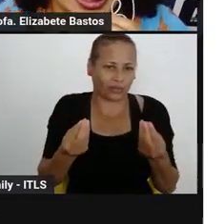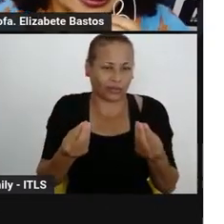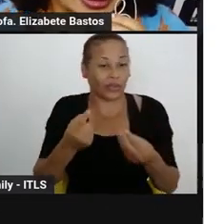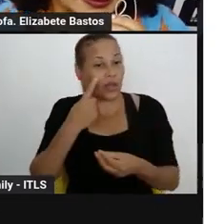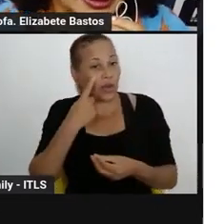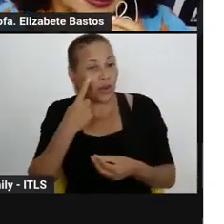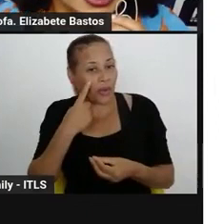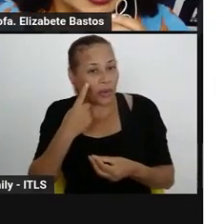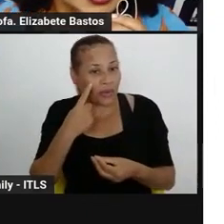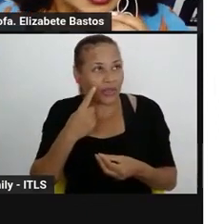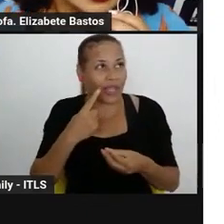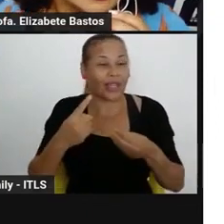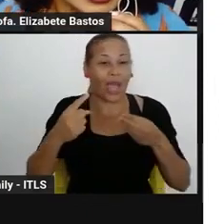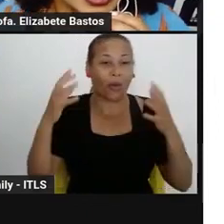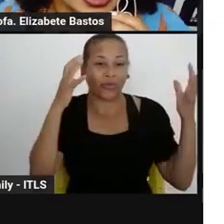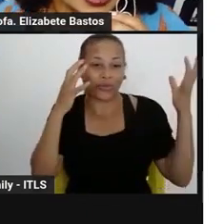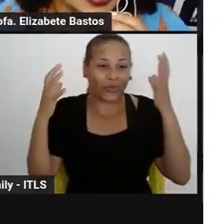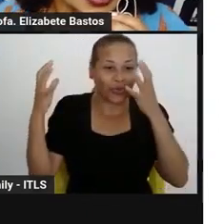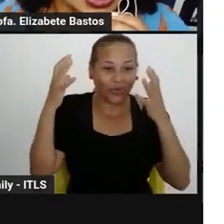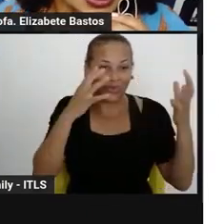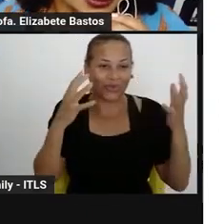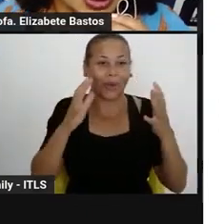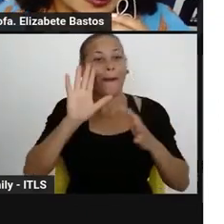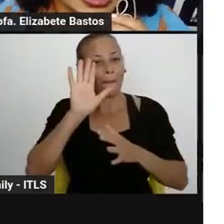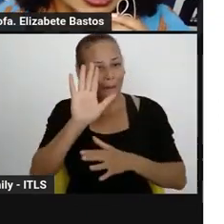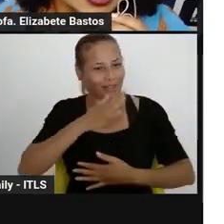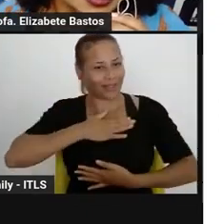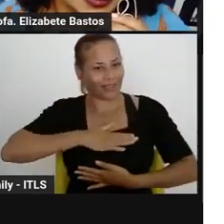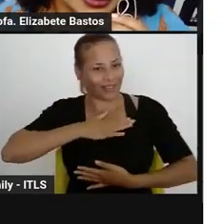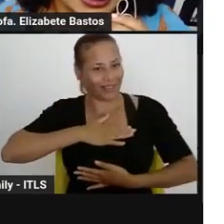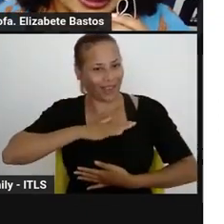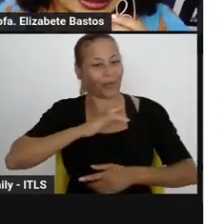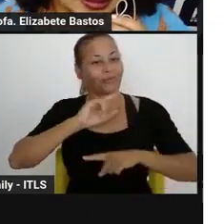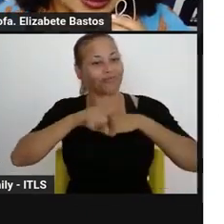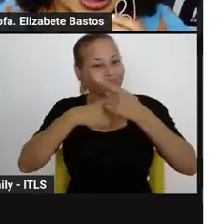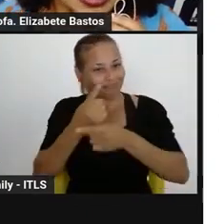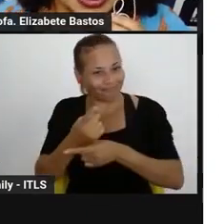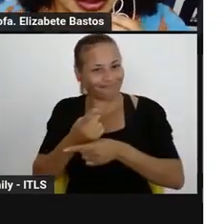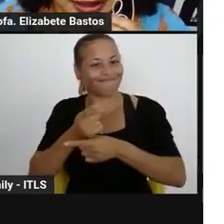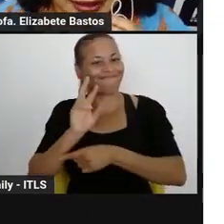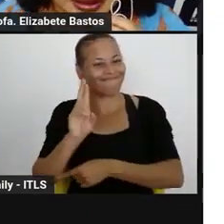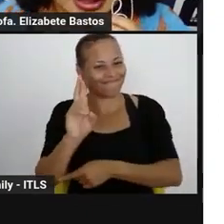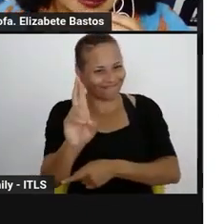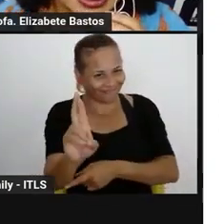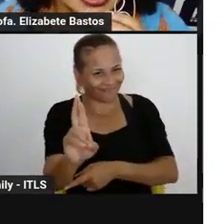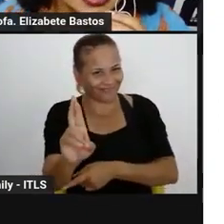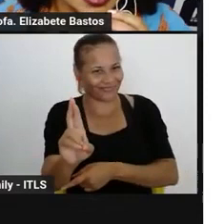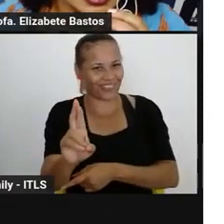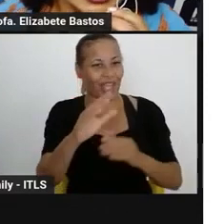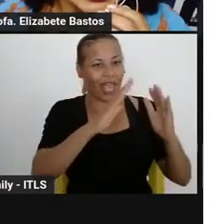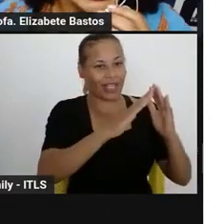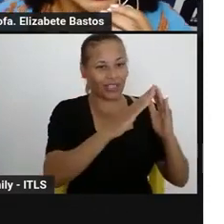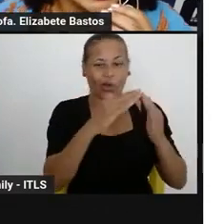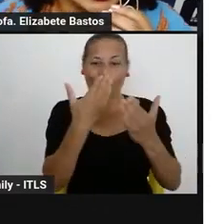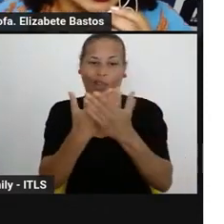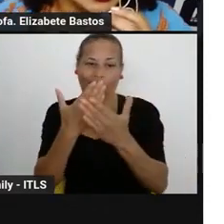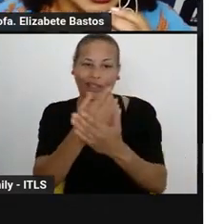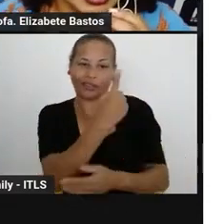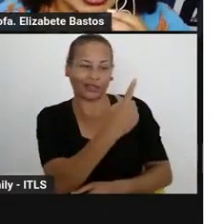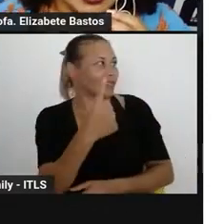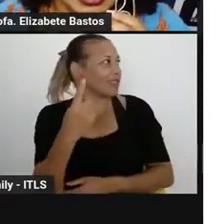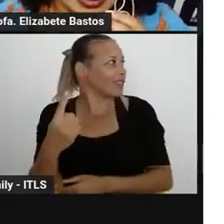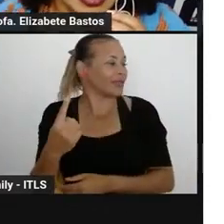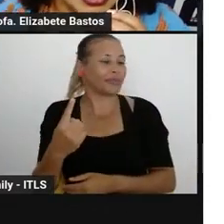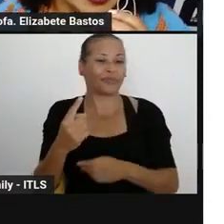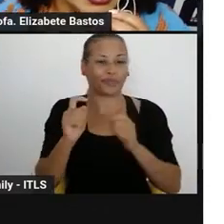professora Marta do departamento conversará com os gestores, mas teve uma orientação que já foi enviada para as escolas e que aqui no